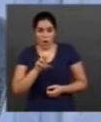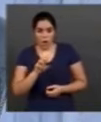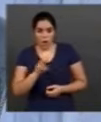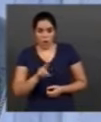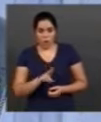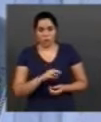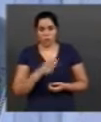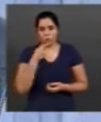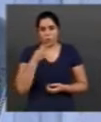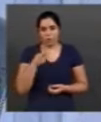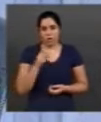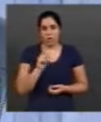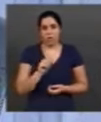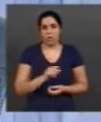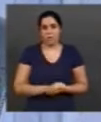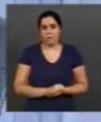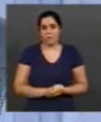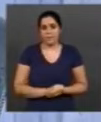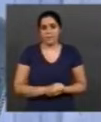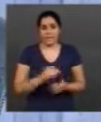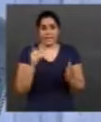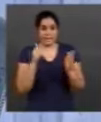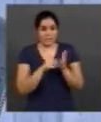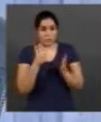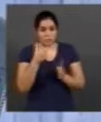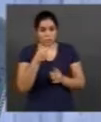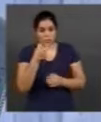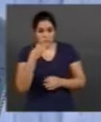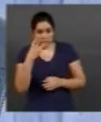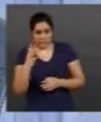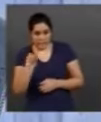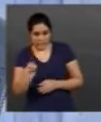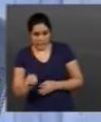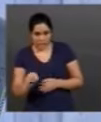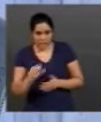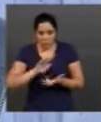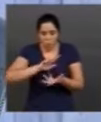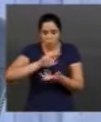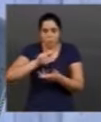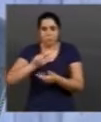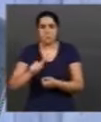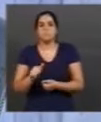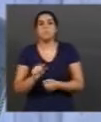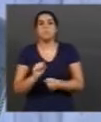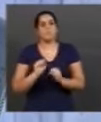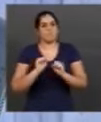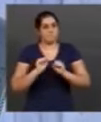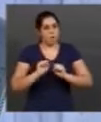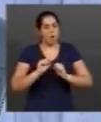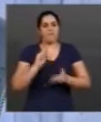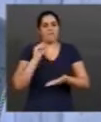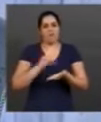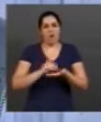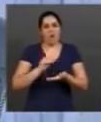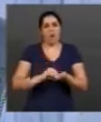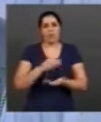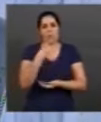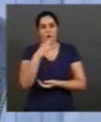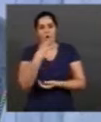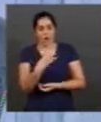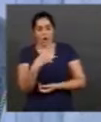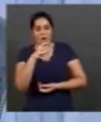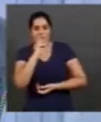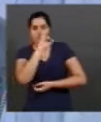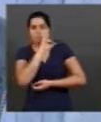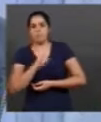comunicado um alerta. Até 2030, o planeta pode passar por um déficit de até 40% de